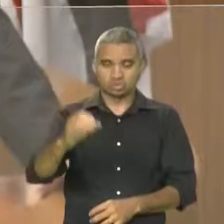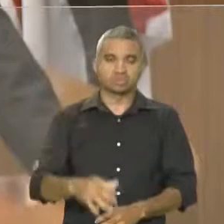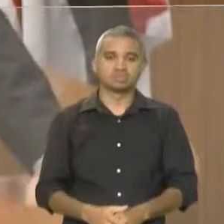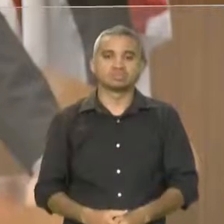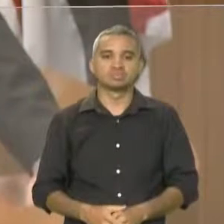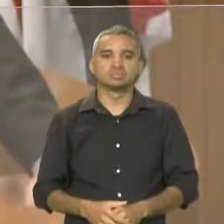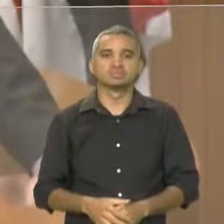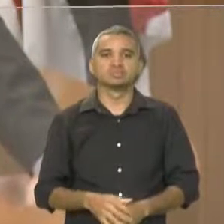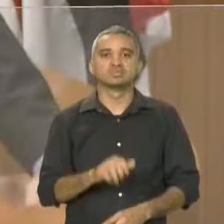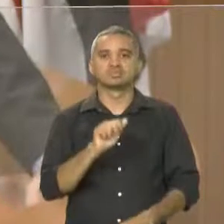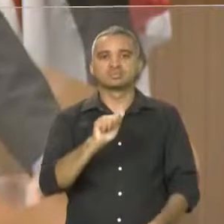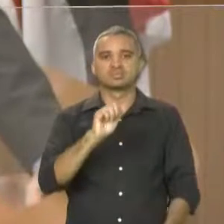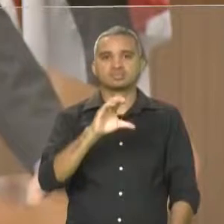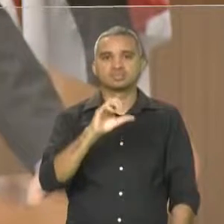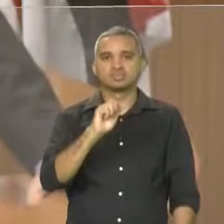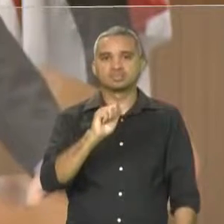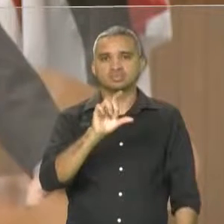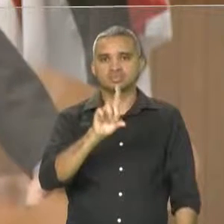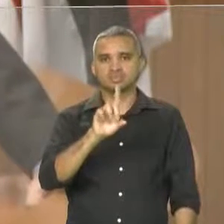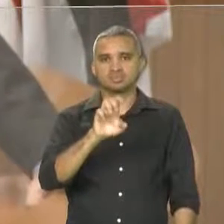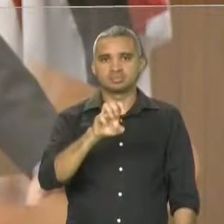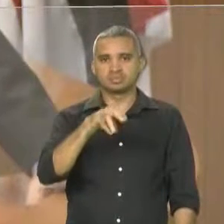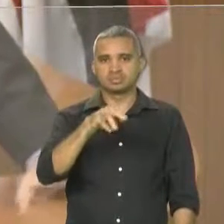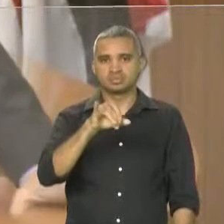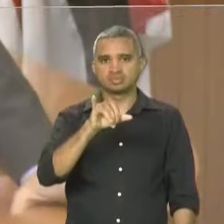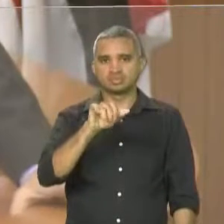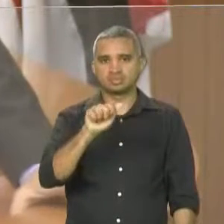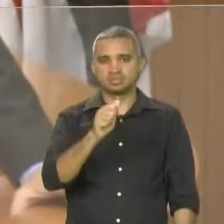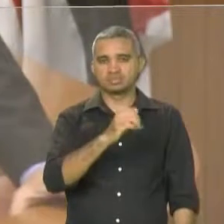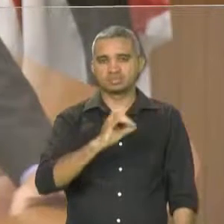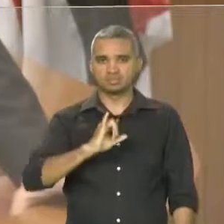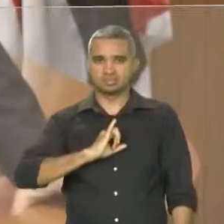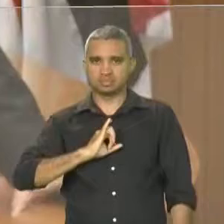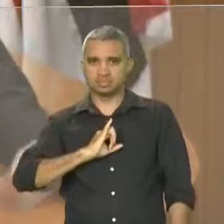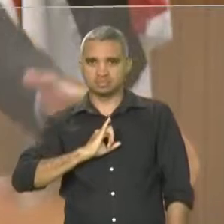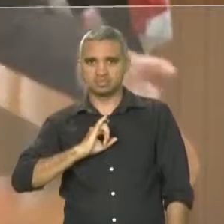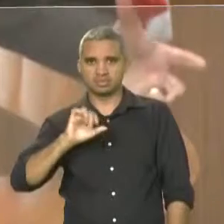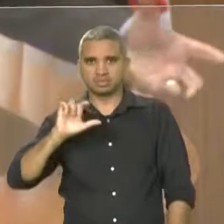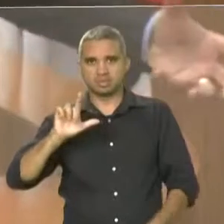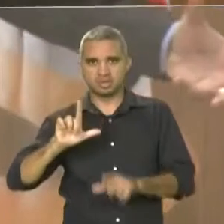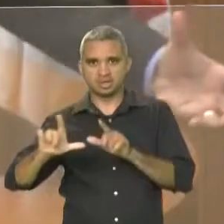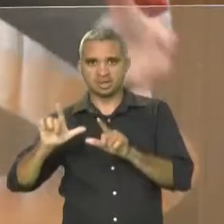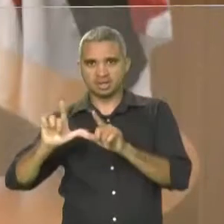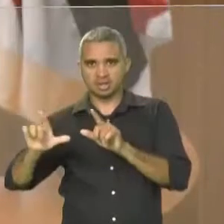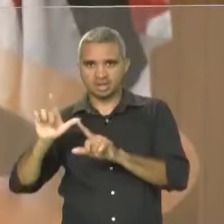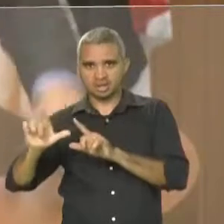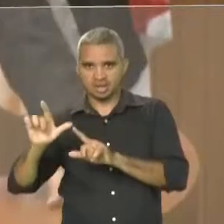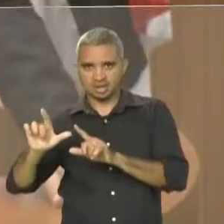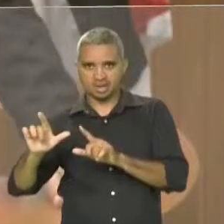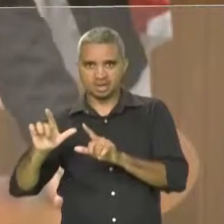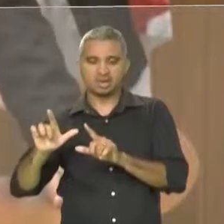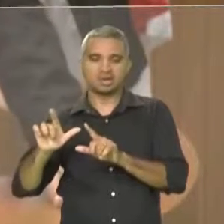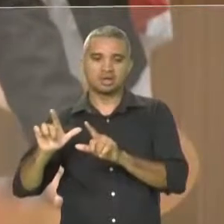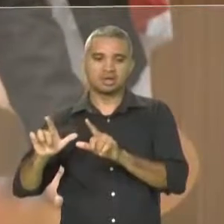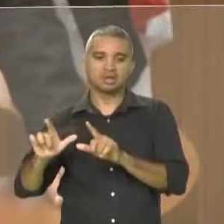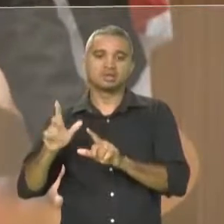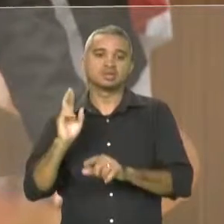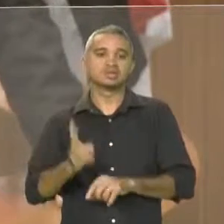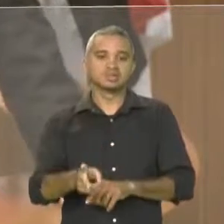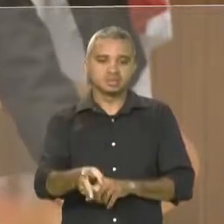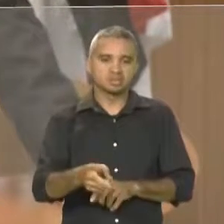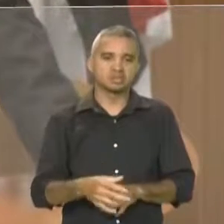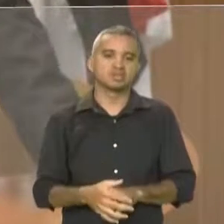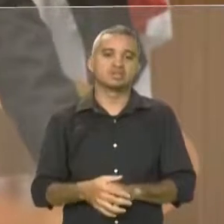de Letras, sempre na vanguarda desse movimento, envolvendo toda a sociedade do Maranhão,